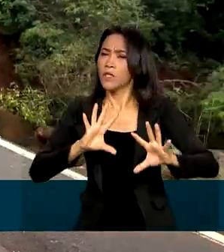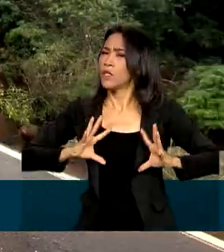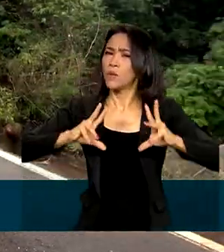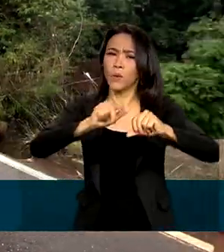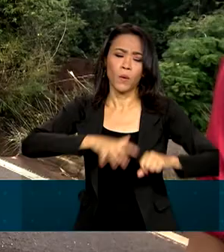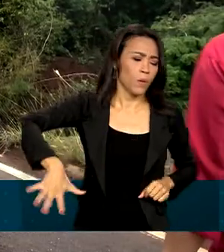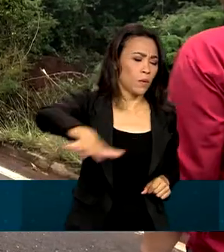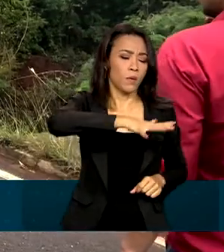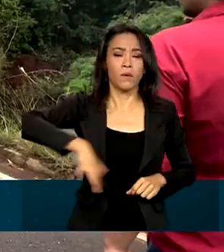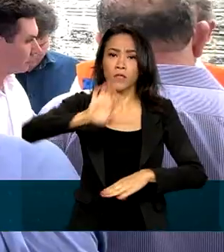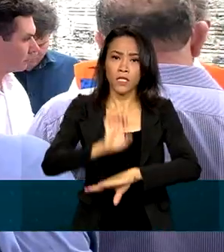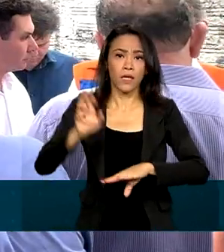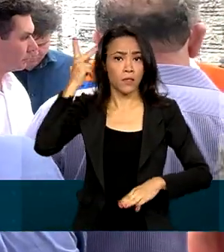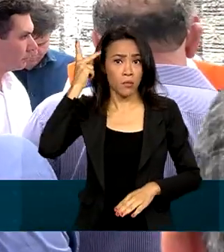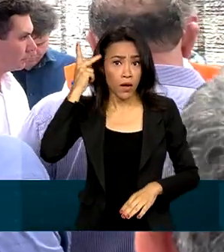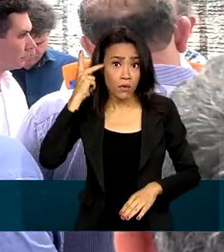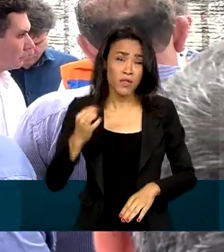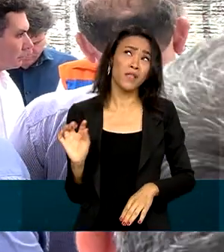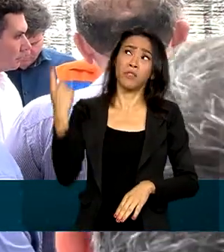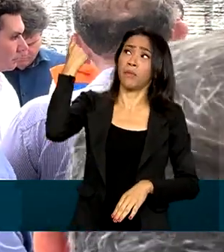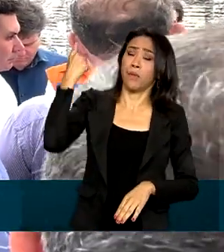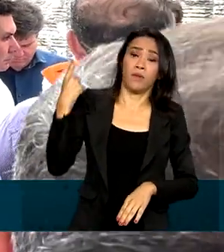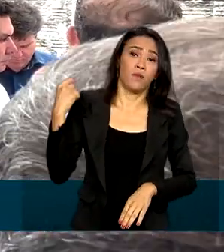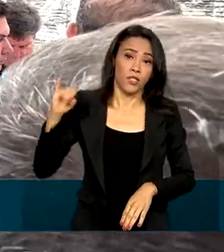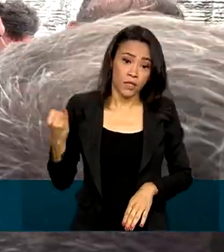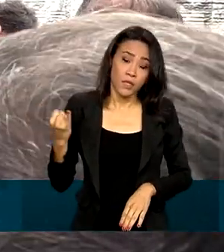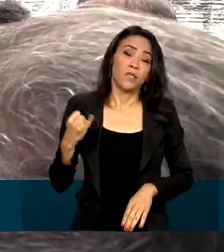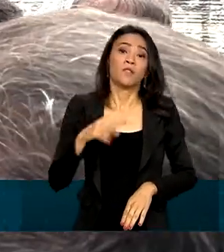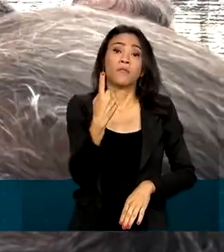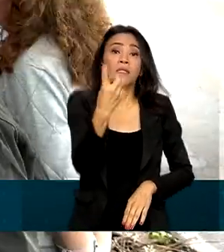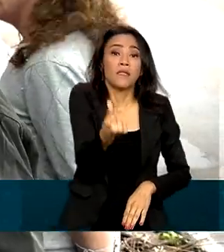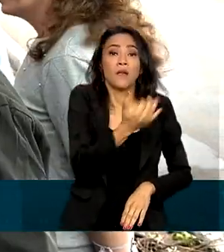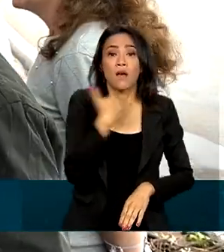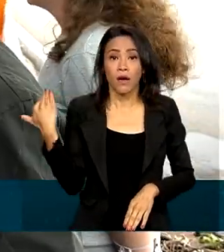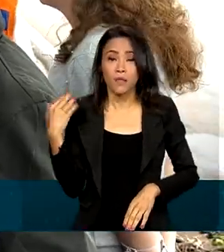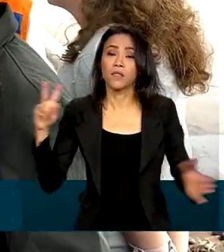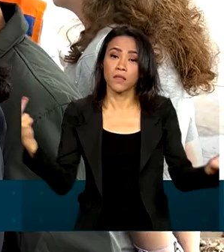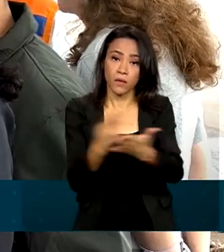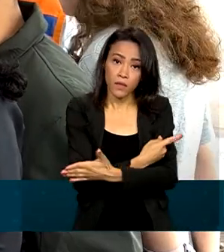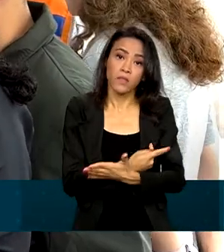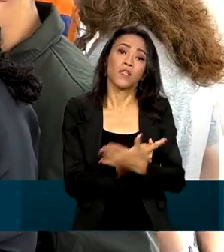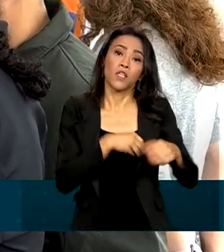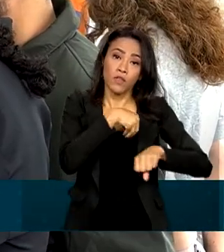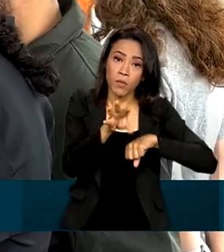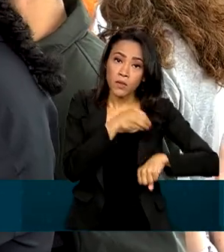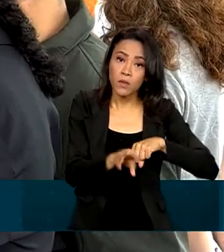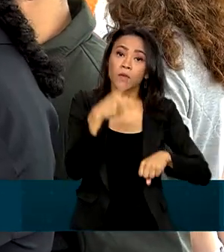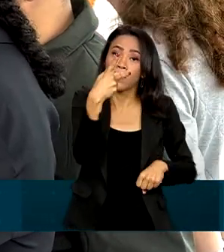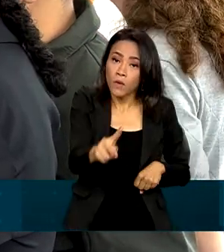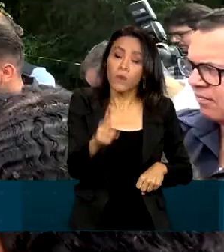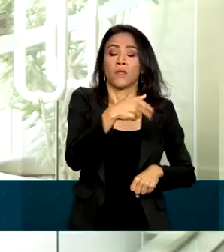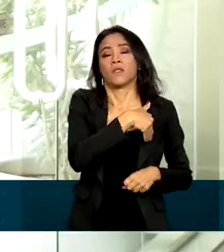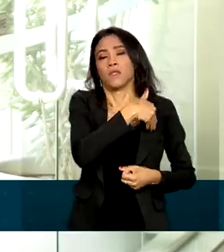1º de dezembro, são 16 mortes causadas pelas enxurradas, segundo a Defesa Civil. E olha, tem